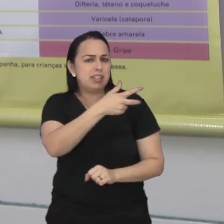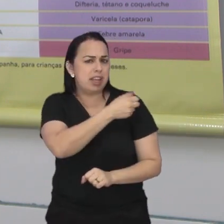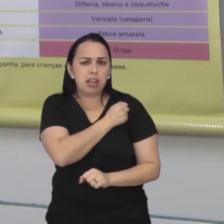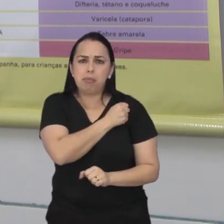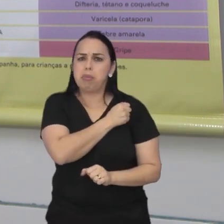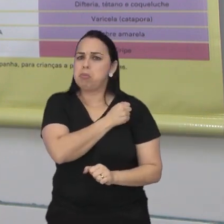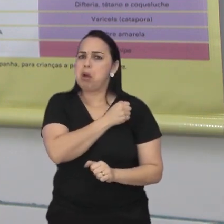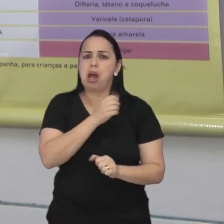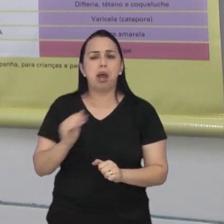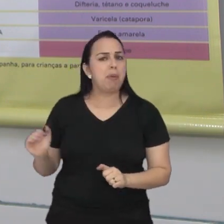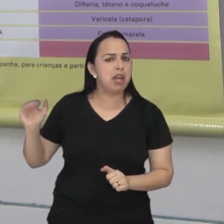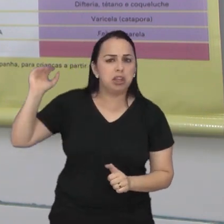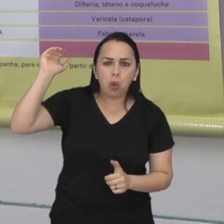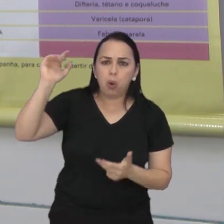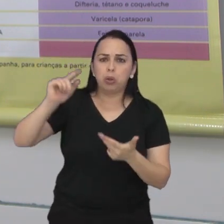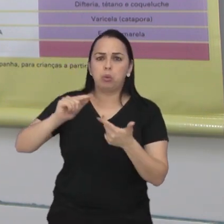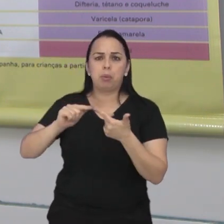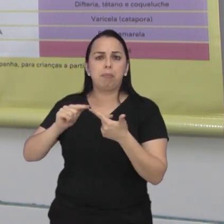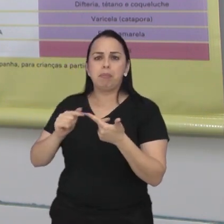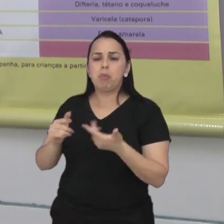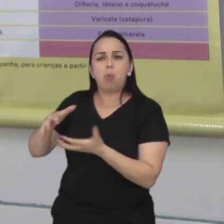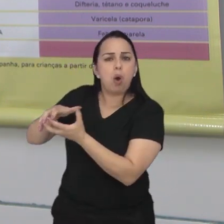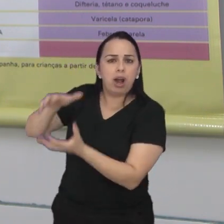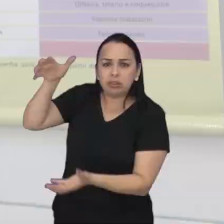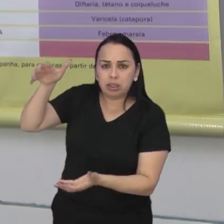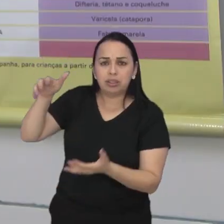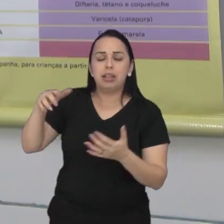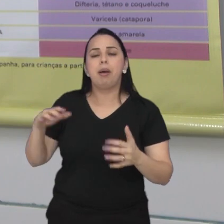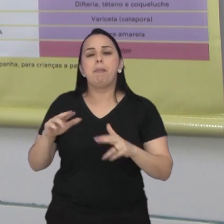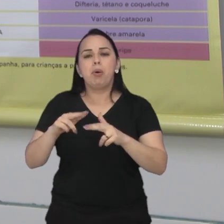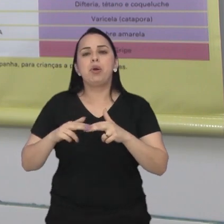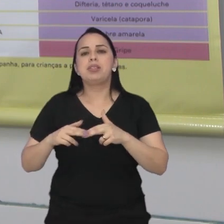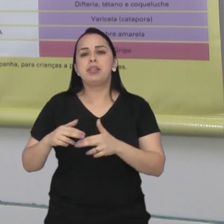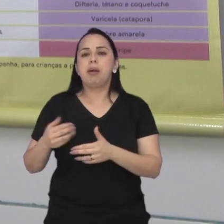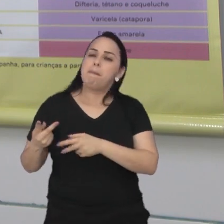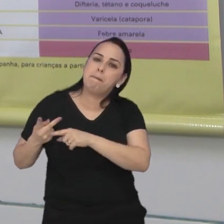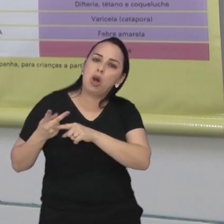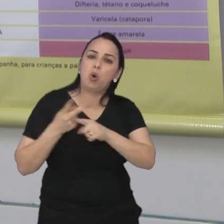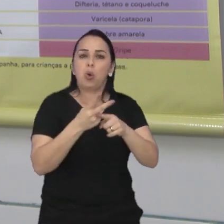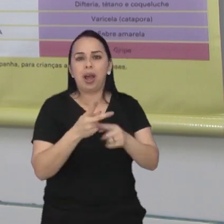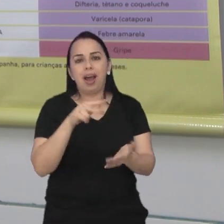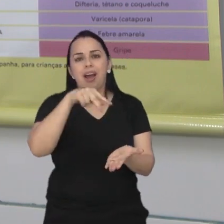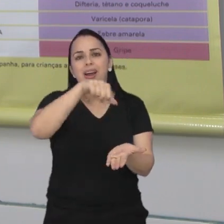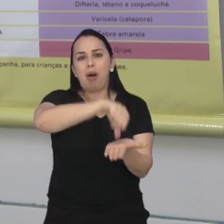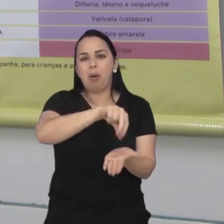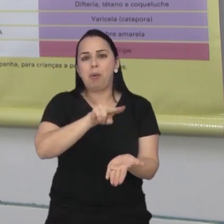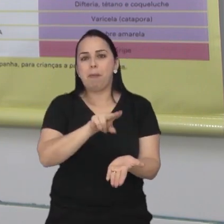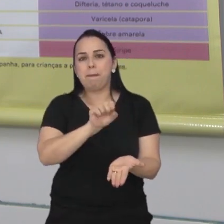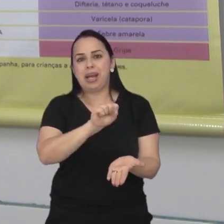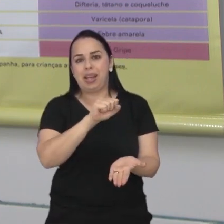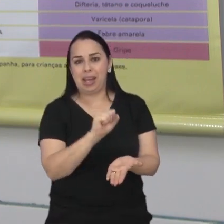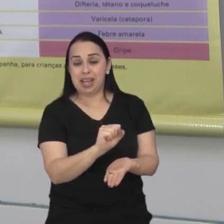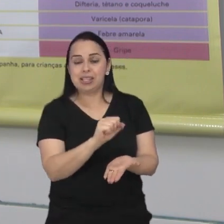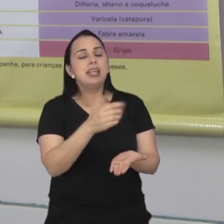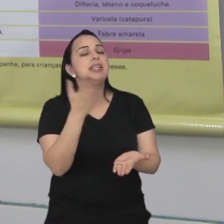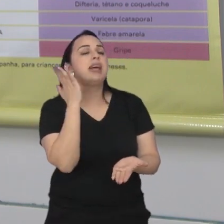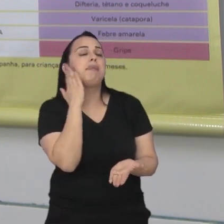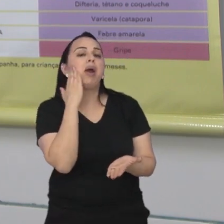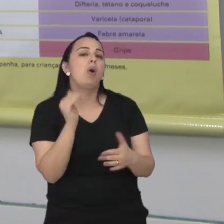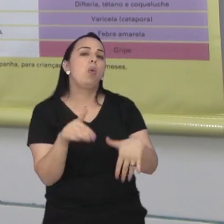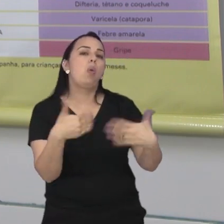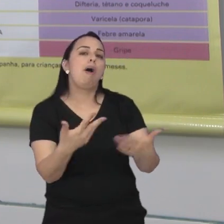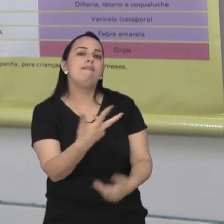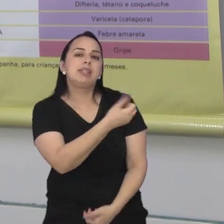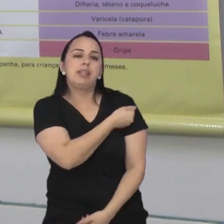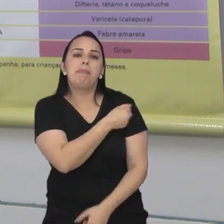vacinal para adolescente tem vacinal para o idoso e para o adulto Então é importante a pessoa procurar uma unidade básica de saúde e verificar